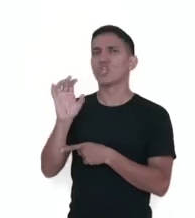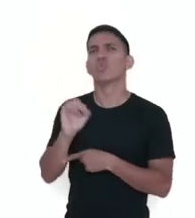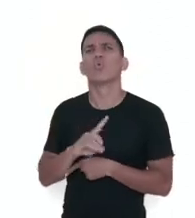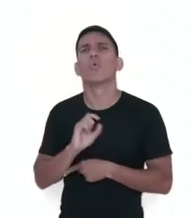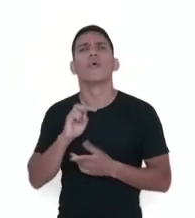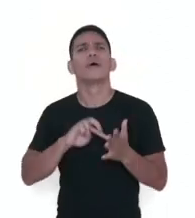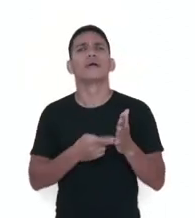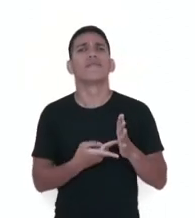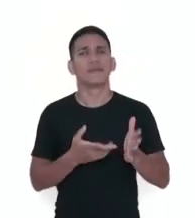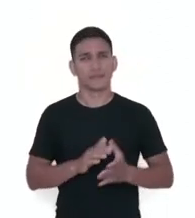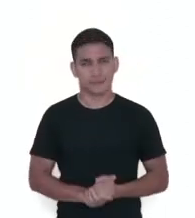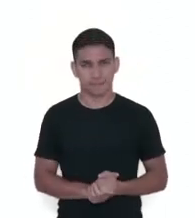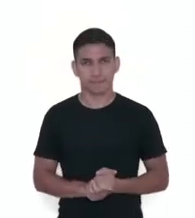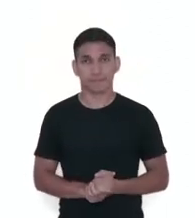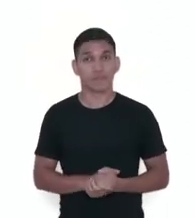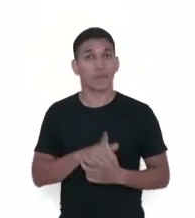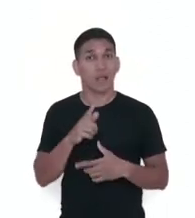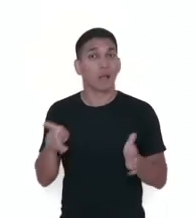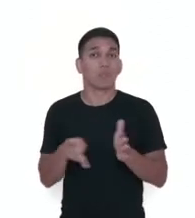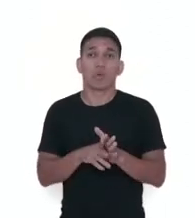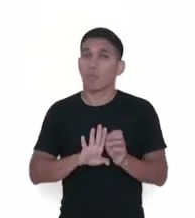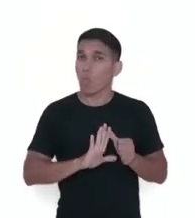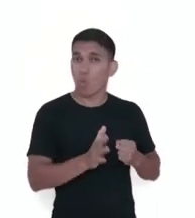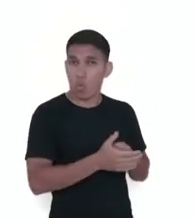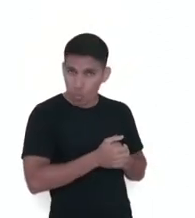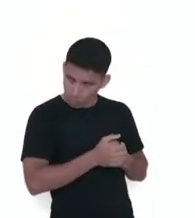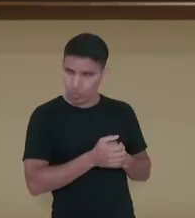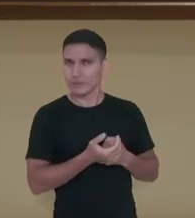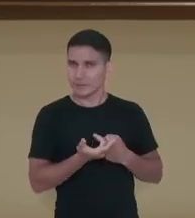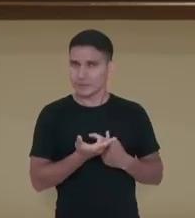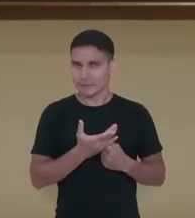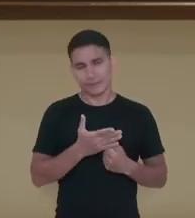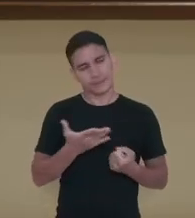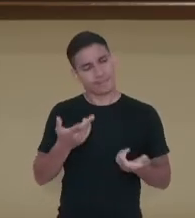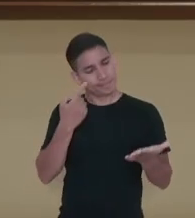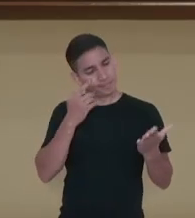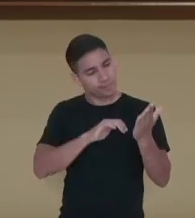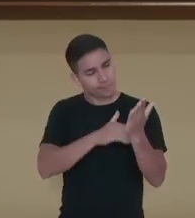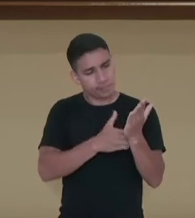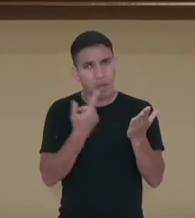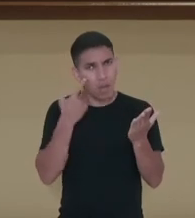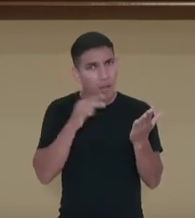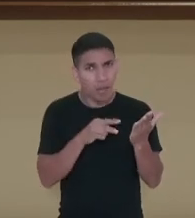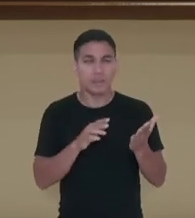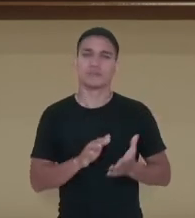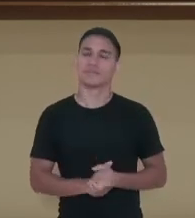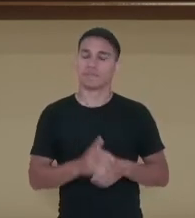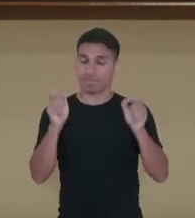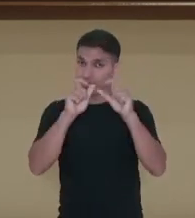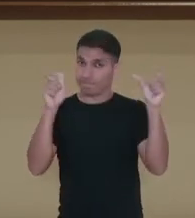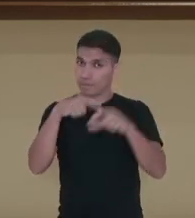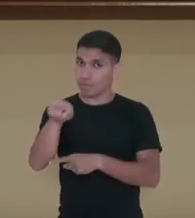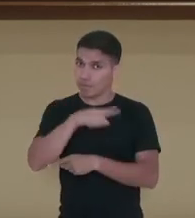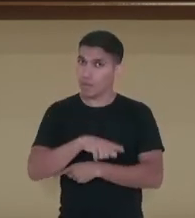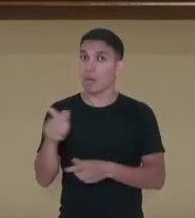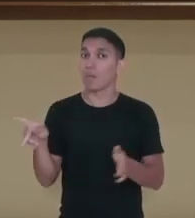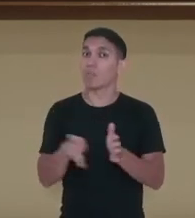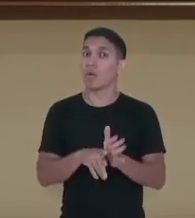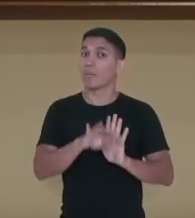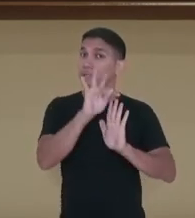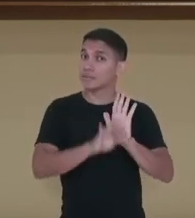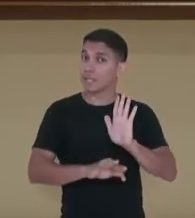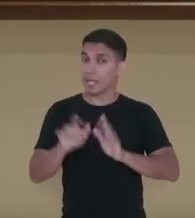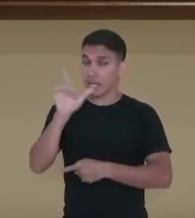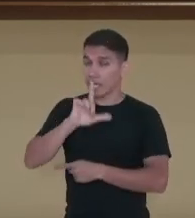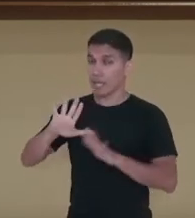significa? Significa oculto, escondido, secreto. Fique ligado, no texto literário, a questão